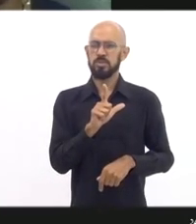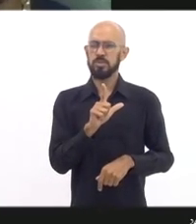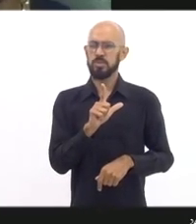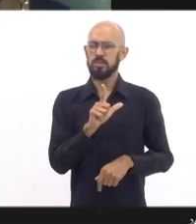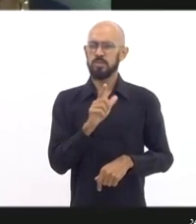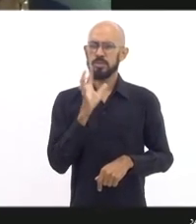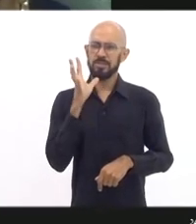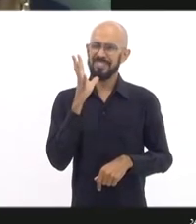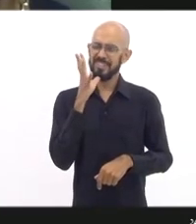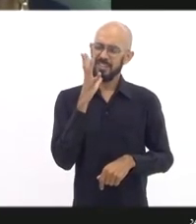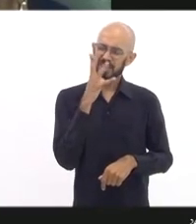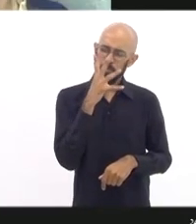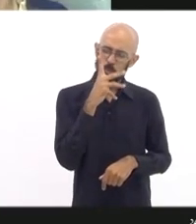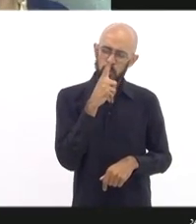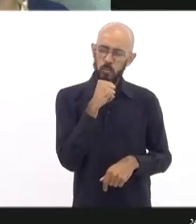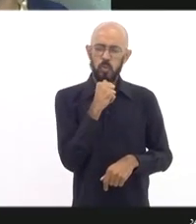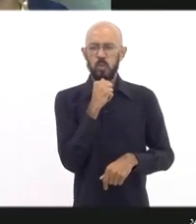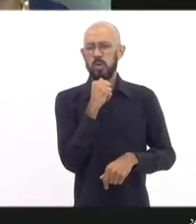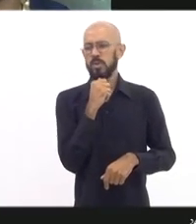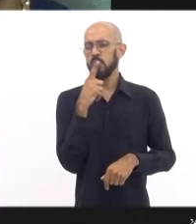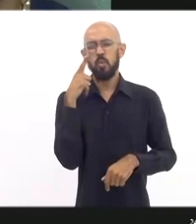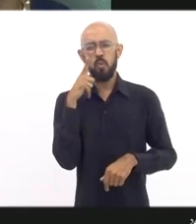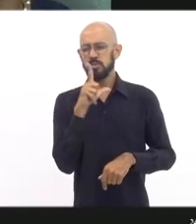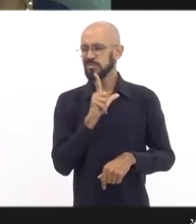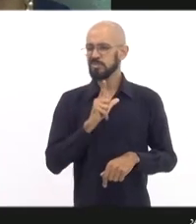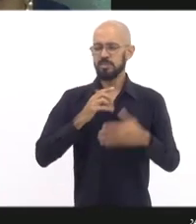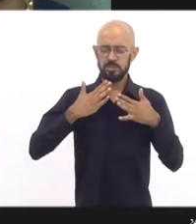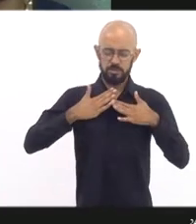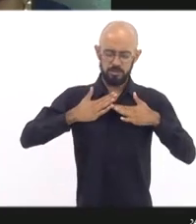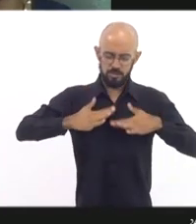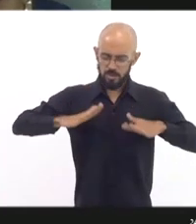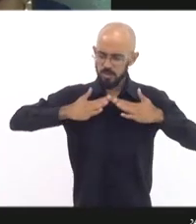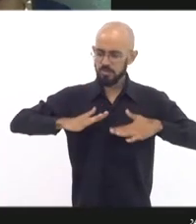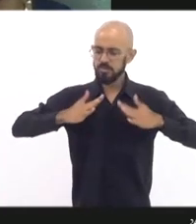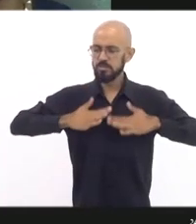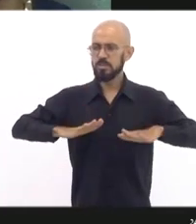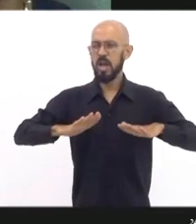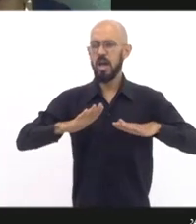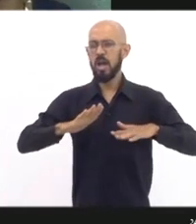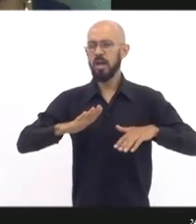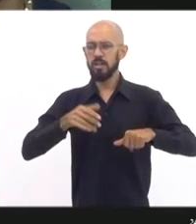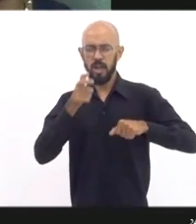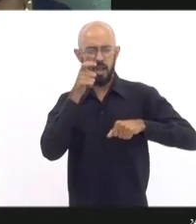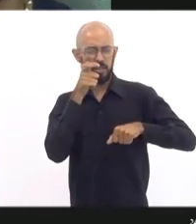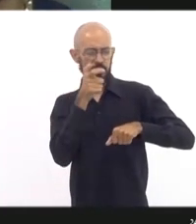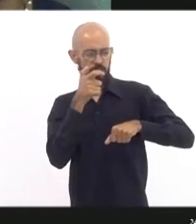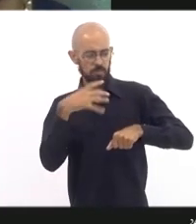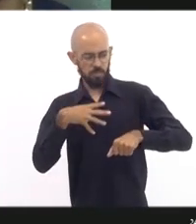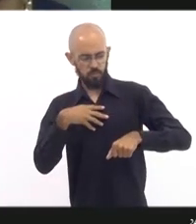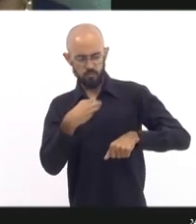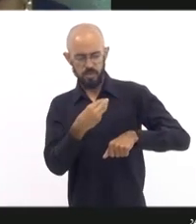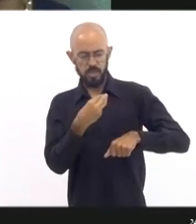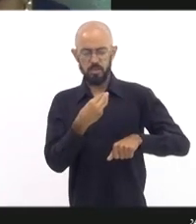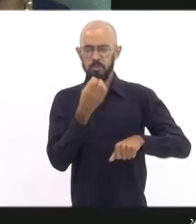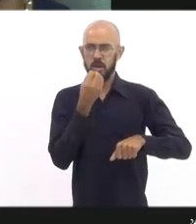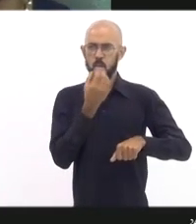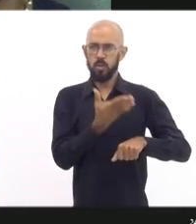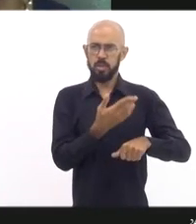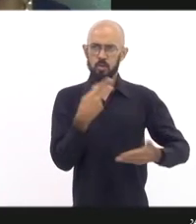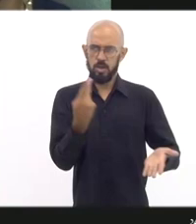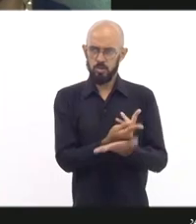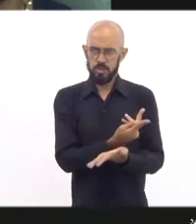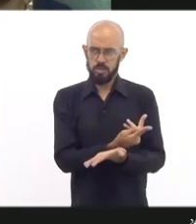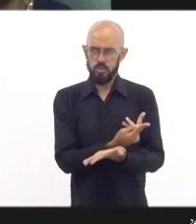Eu não consegui ainda descansar, consegui parar para pensar no que aconteceu, por que que aconteceu. Então,